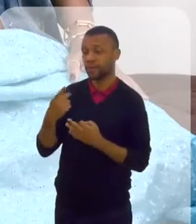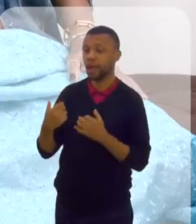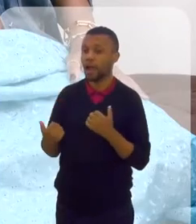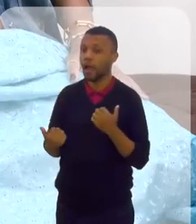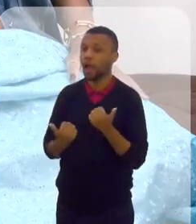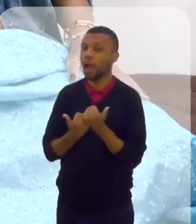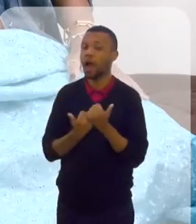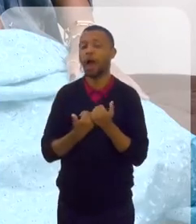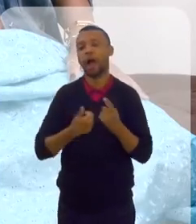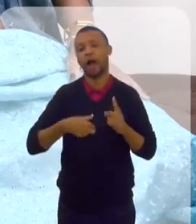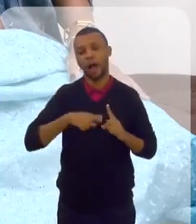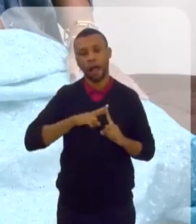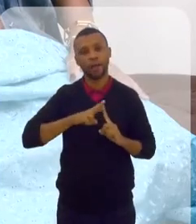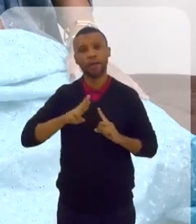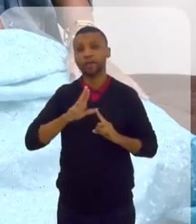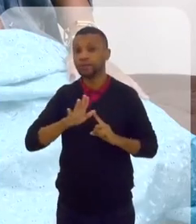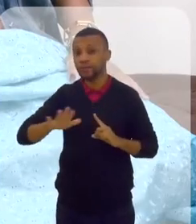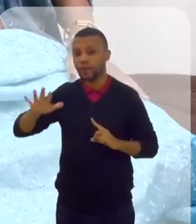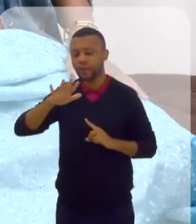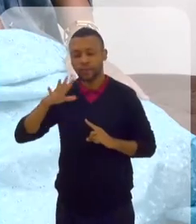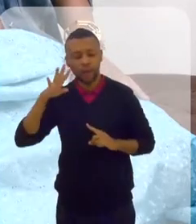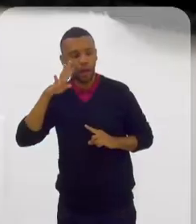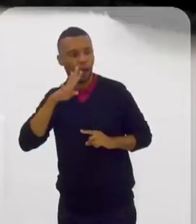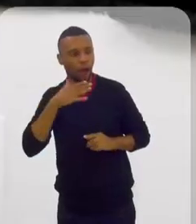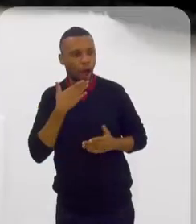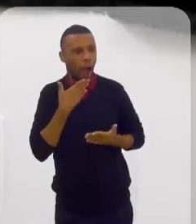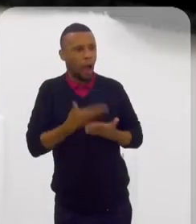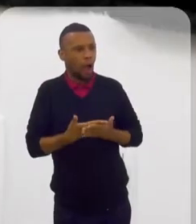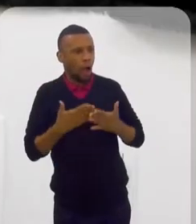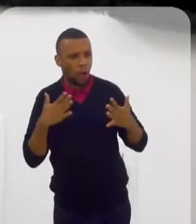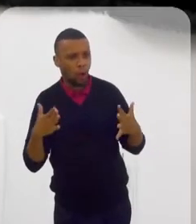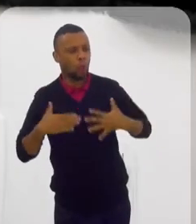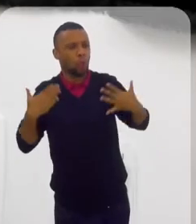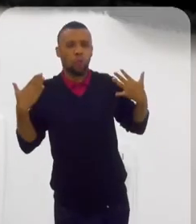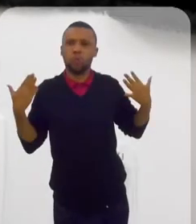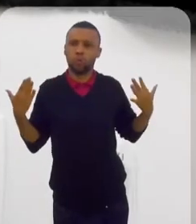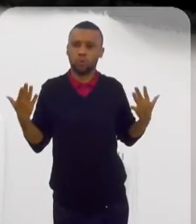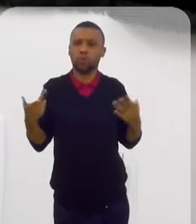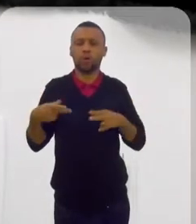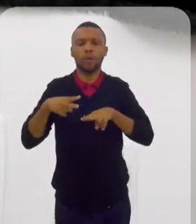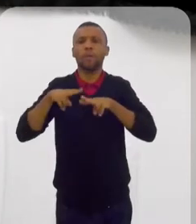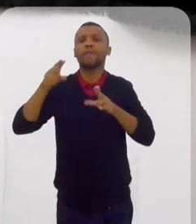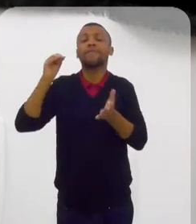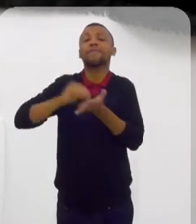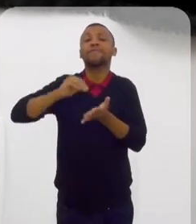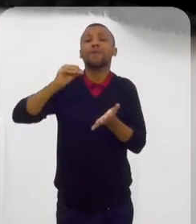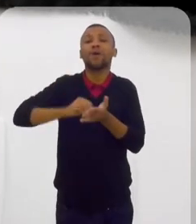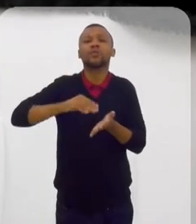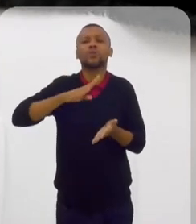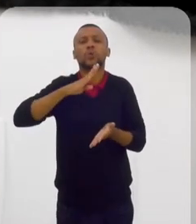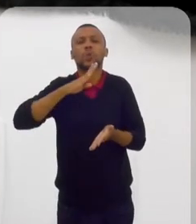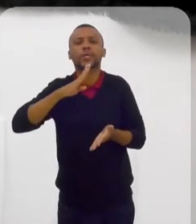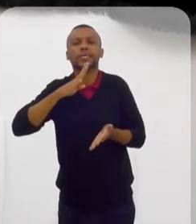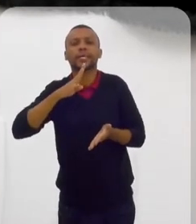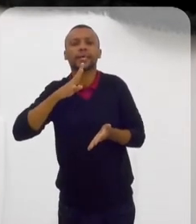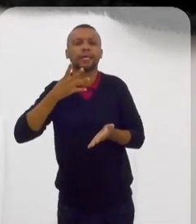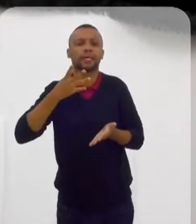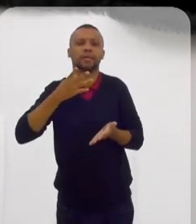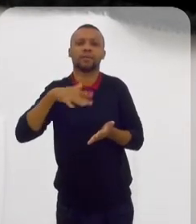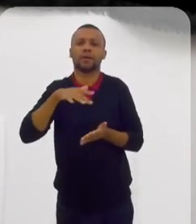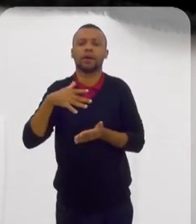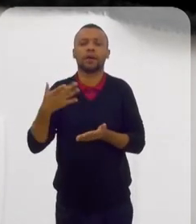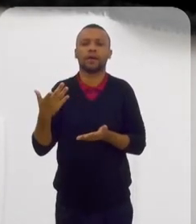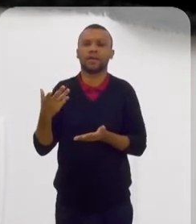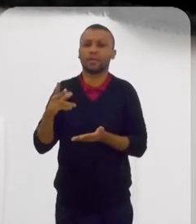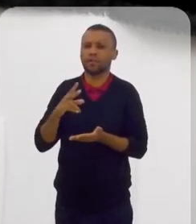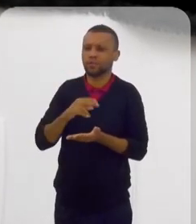abraçou, você adotou a religião, geralmente é o impacto. É. É o impacto, por conta do desconhecimento. É o desconhecimento. Para